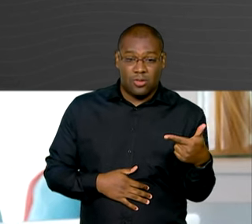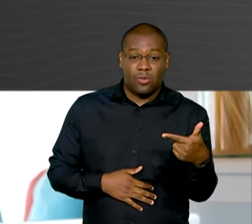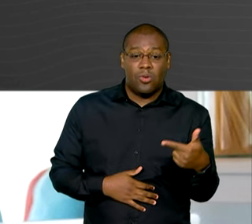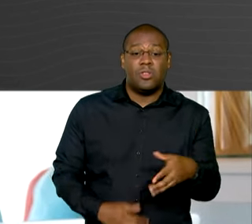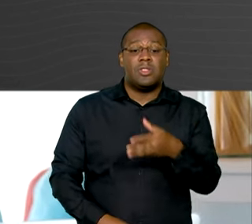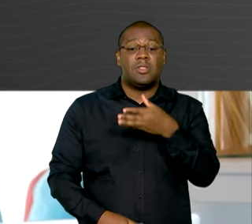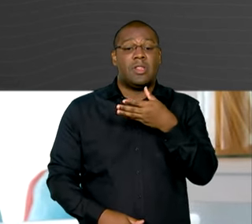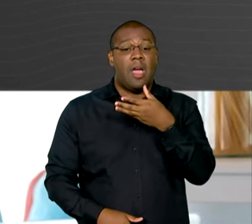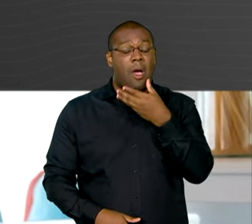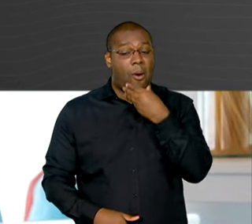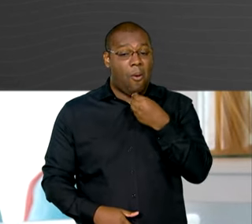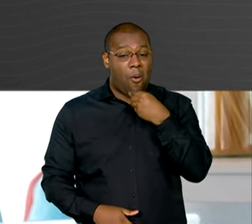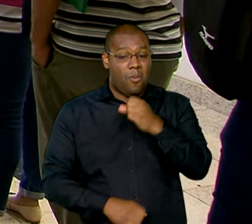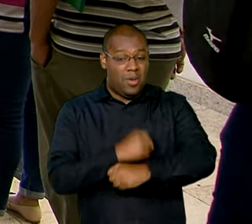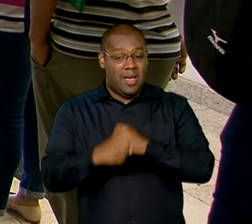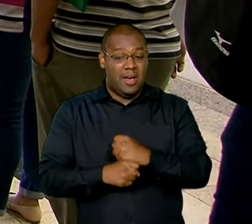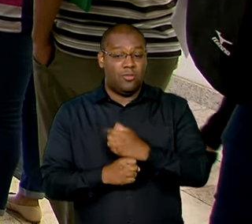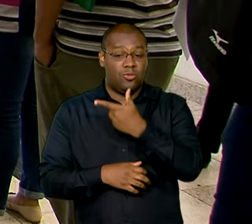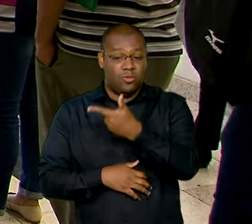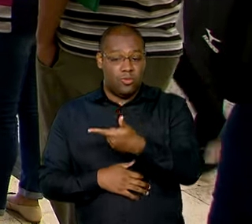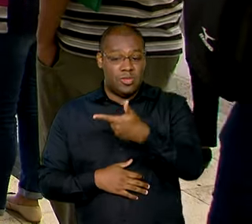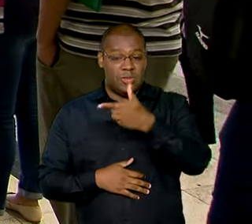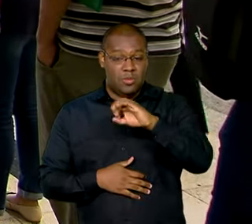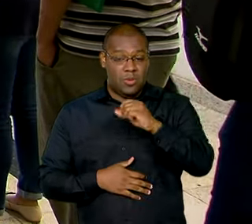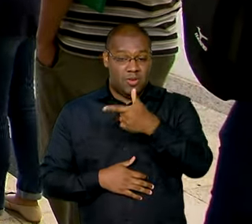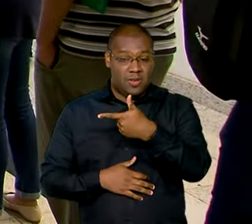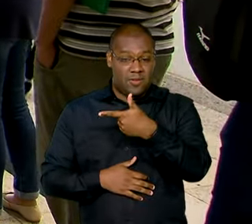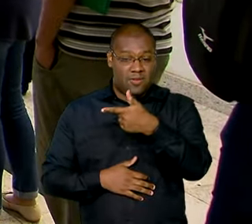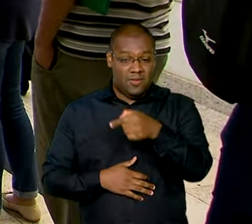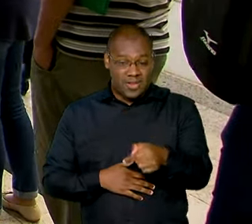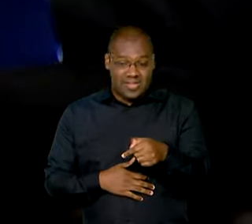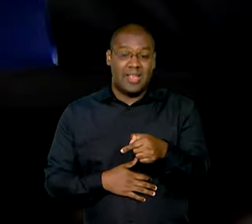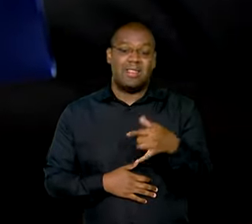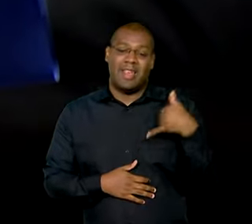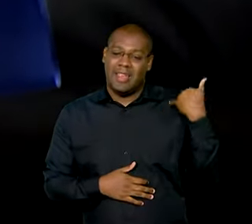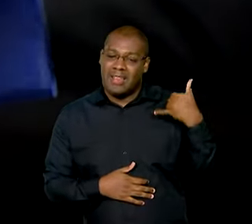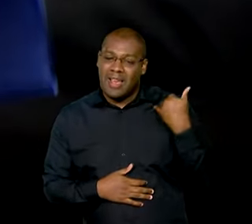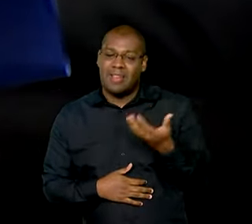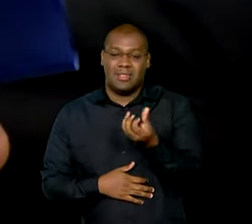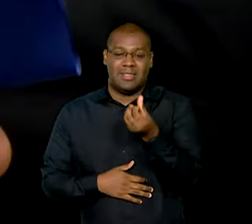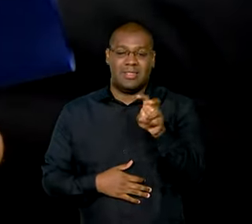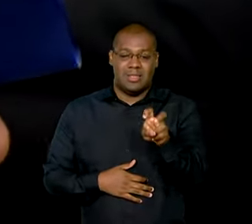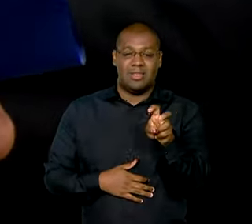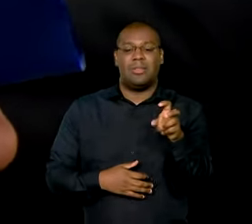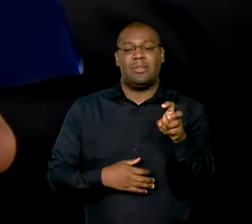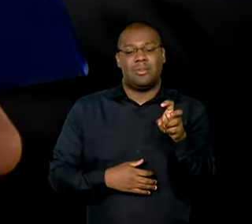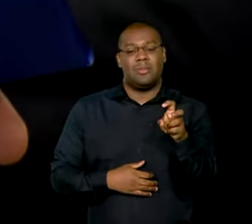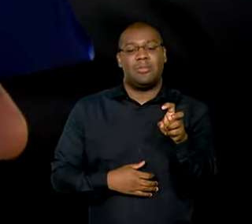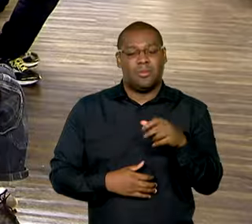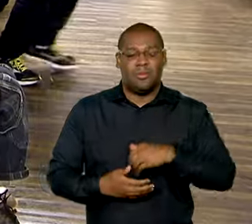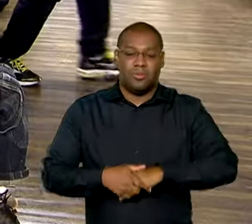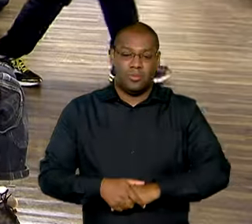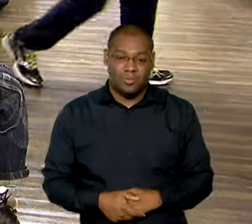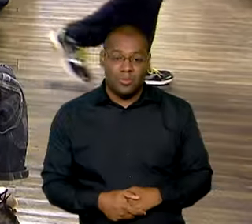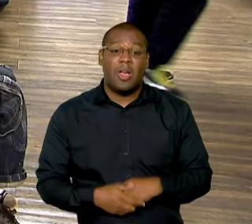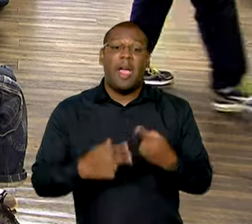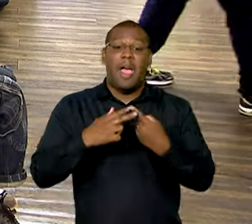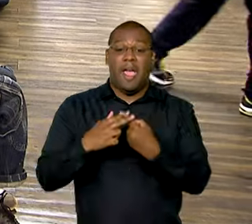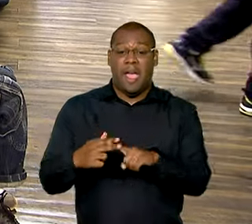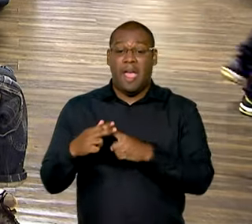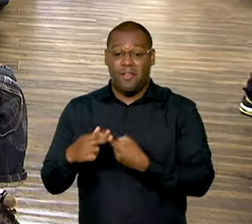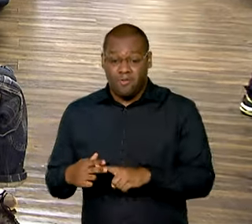partir de 2027. Algumas das novas regras da Previdência, aprovadas na reforma de 2019, são